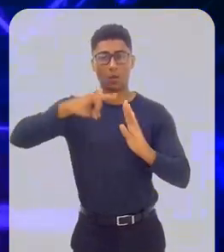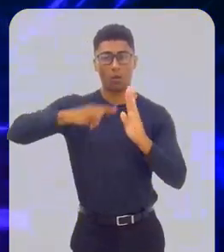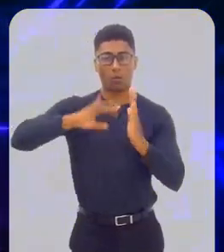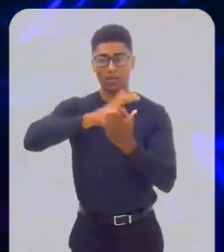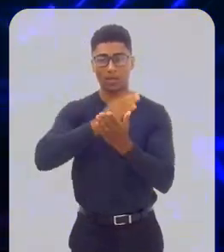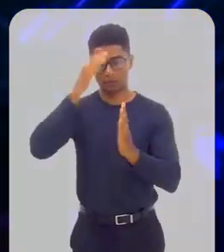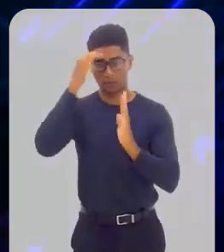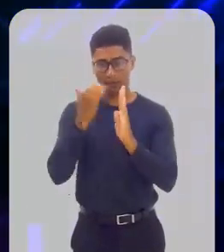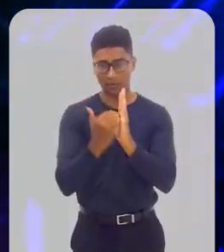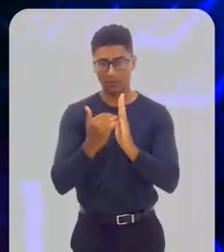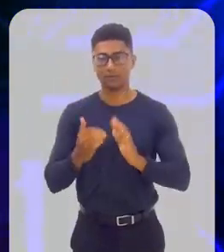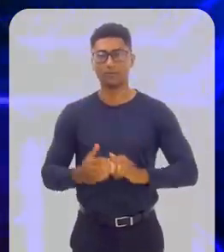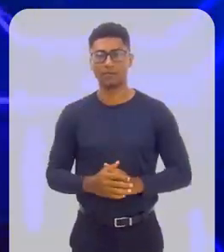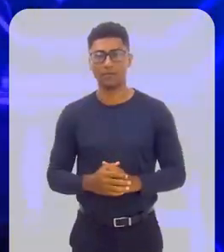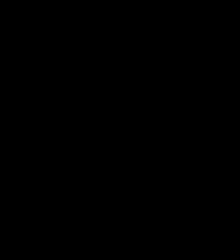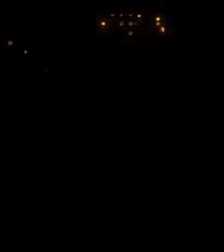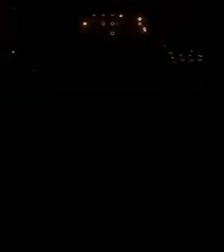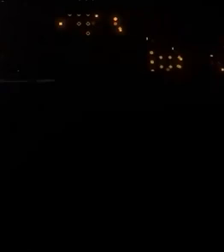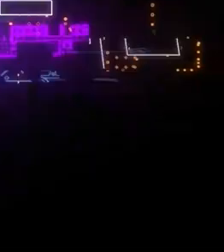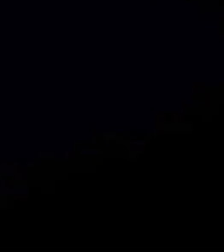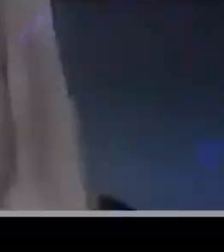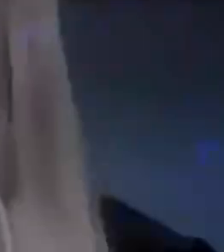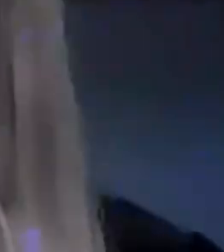cumprimento dos contratos. Vem comigo!